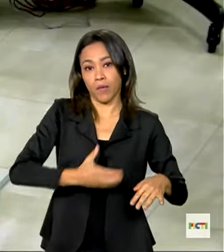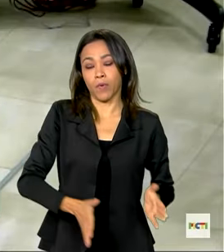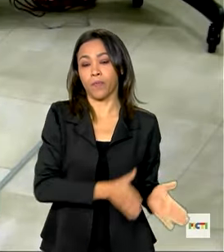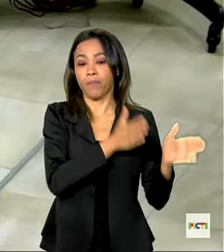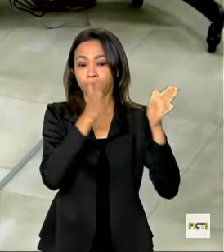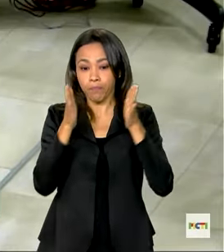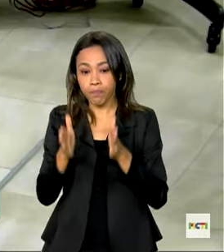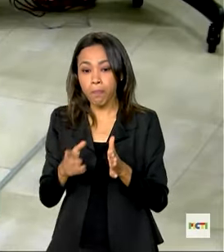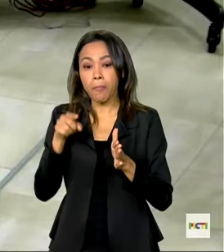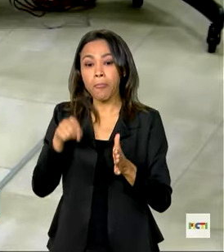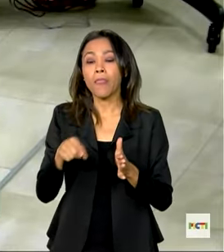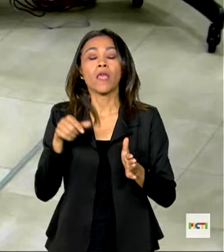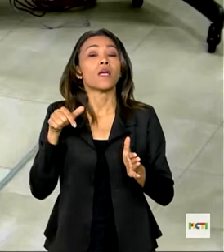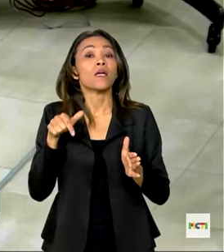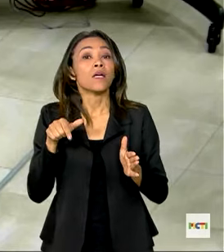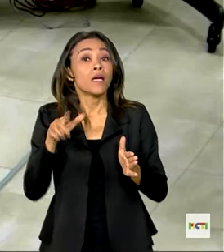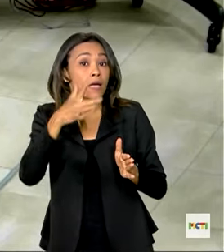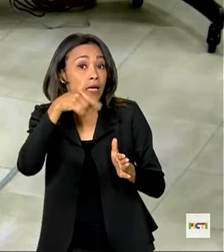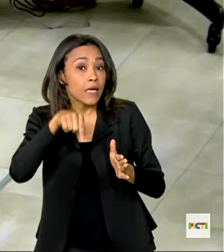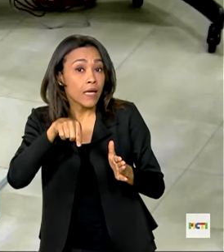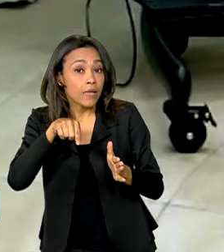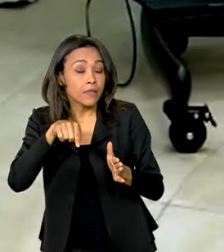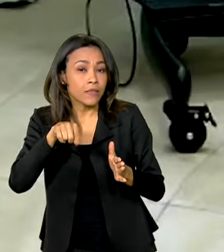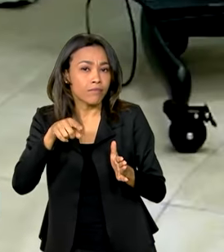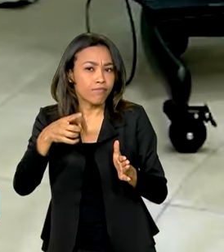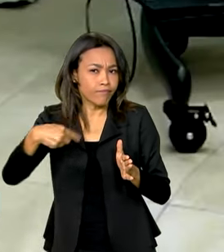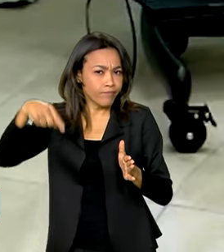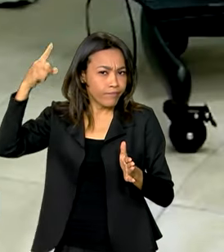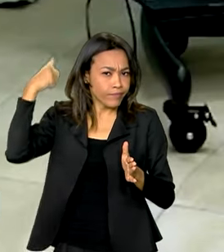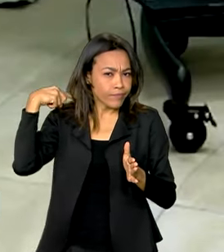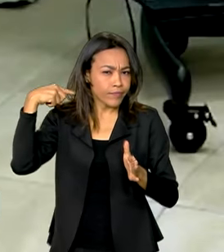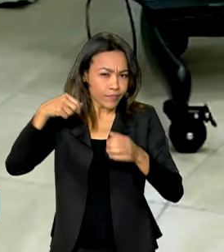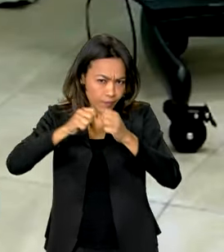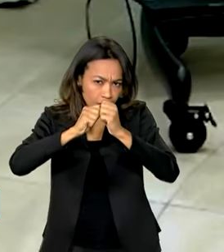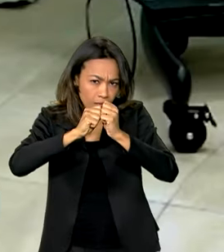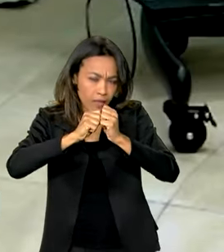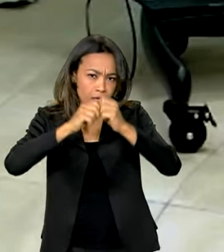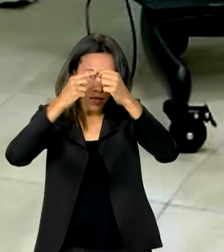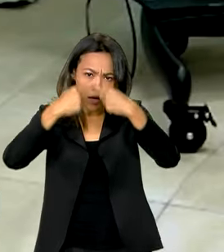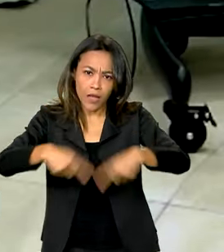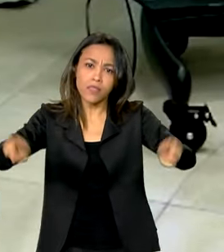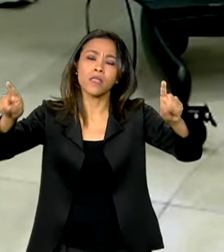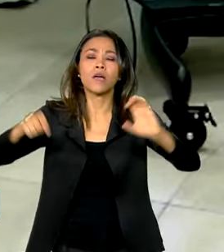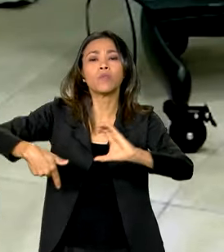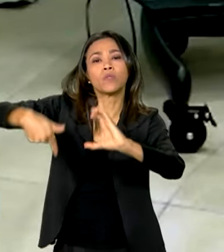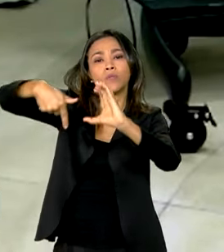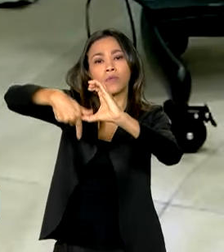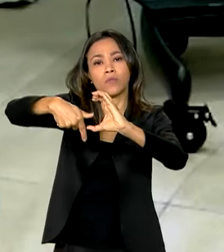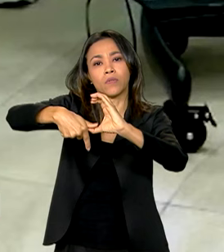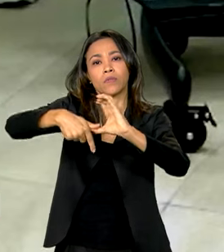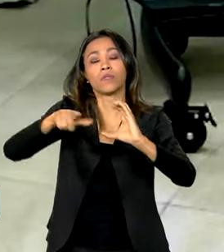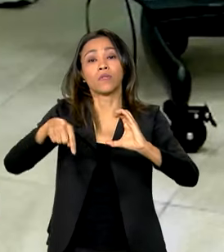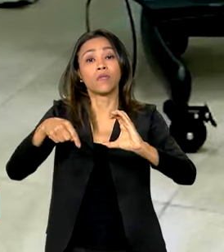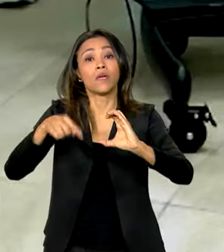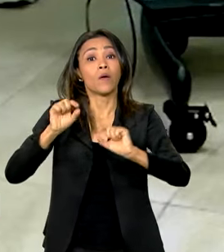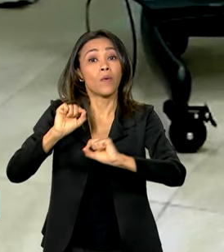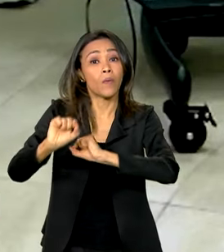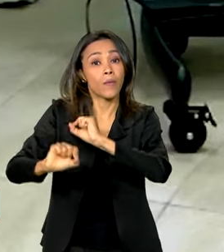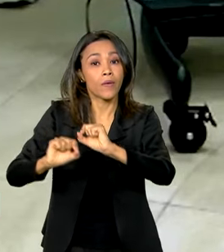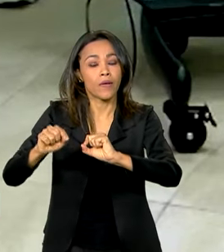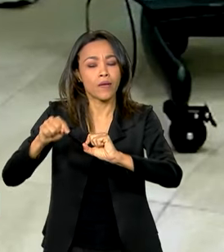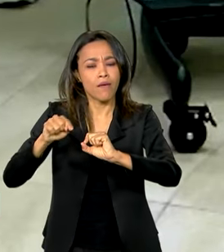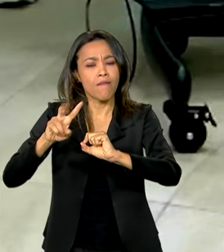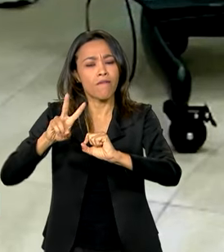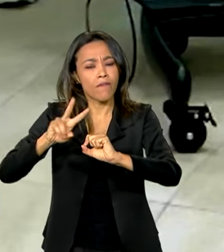RAI, que o pesquisador da empresa, que lançamos com o CNPq, vai fazer com que, além